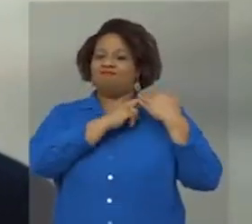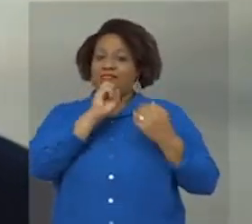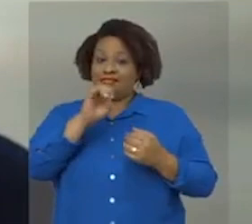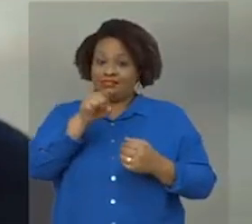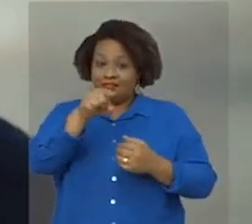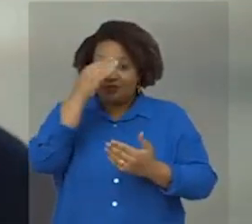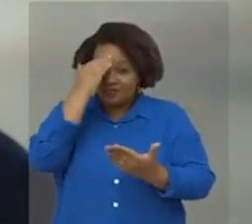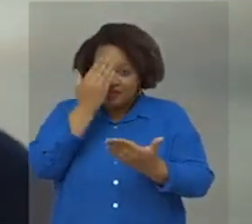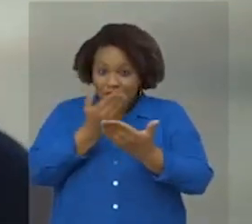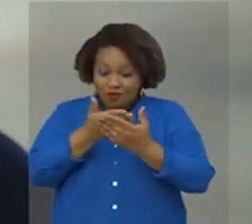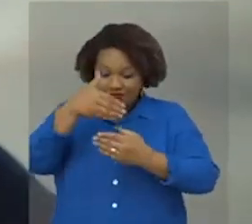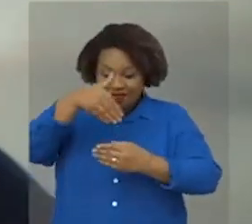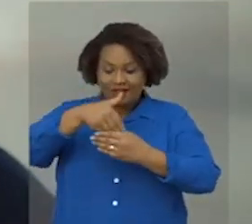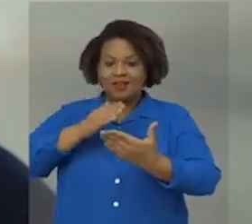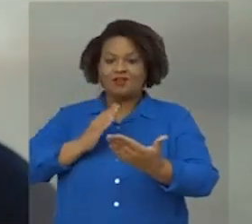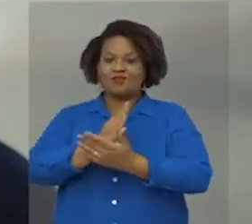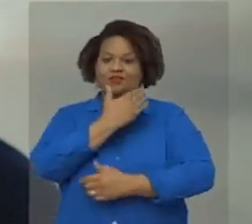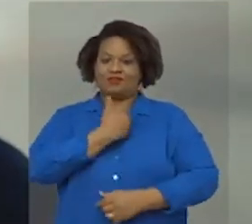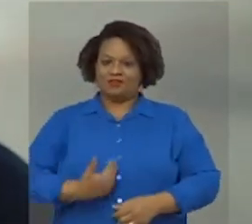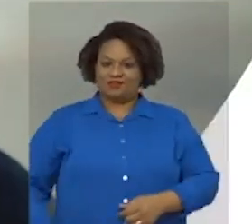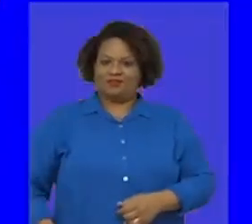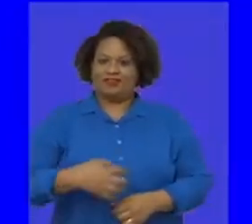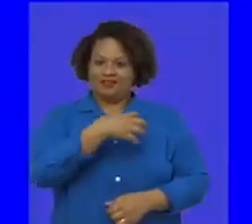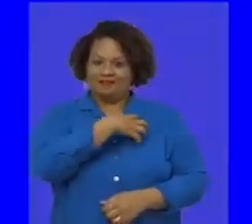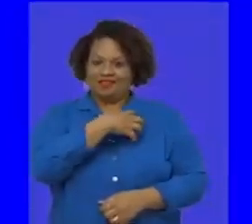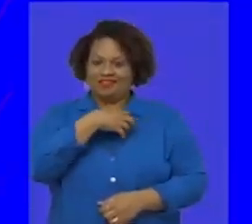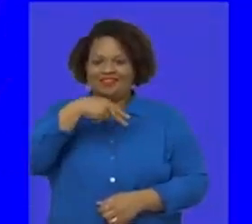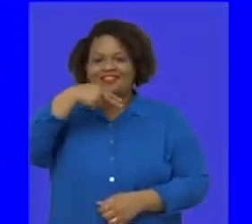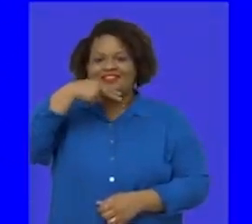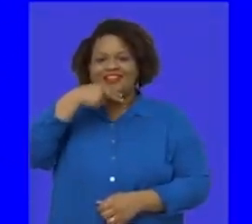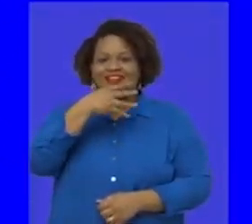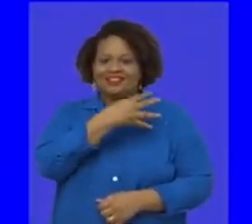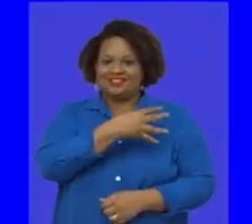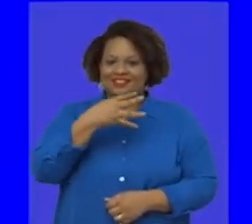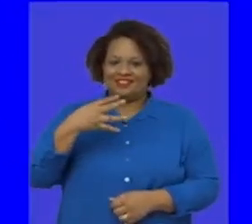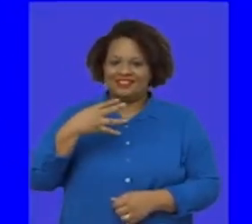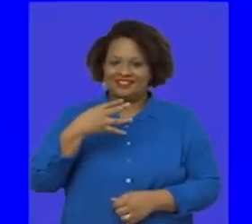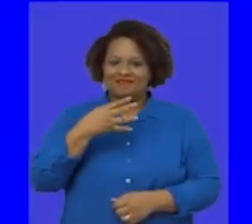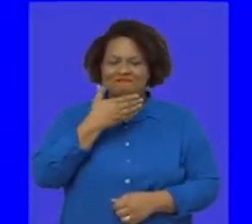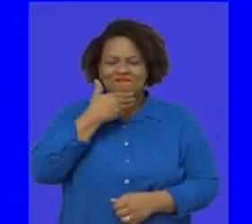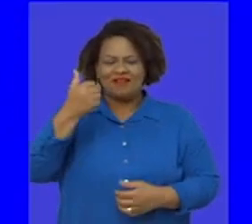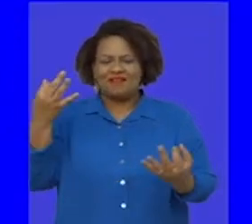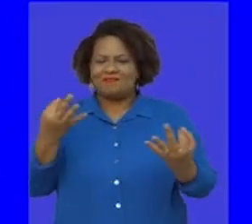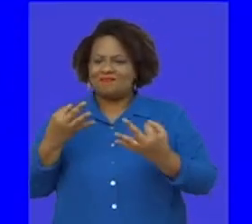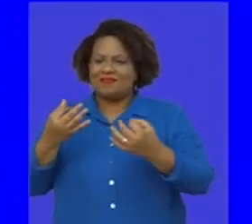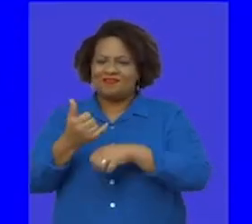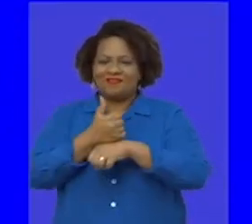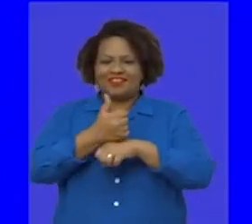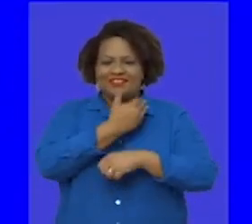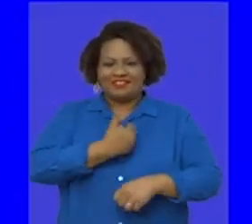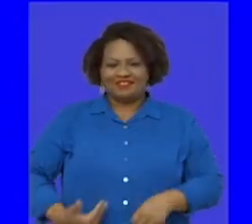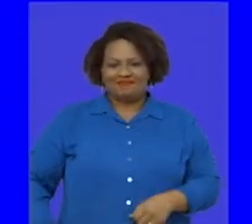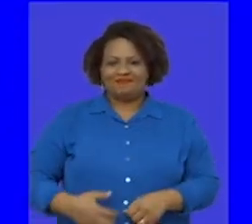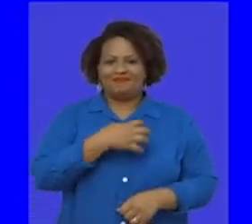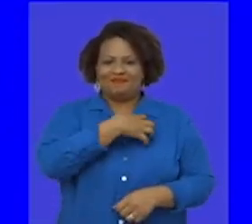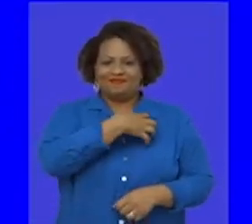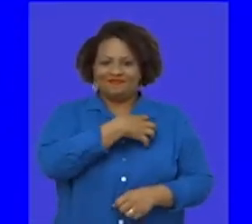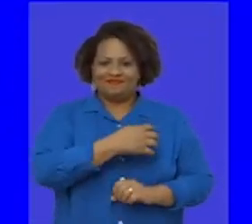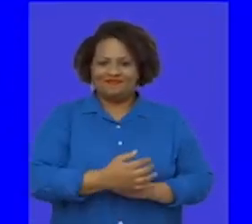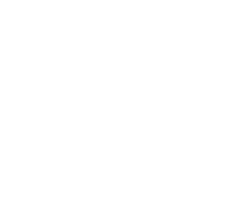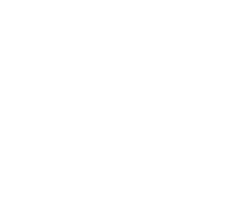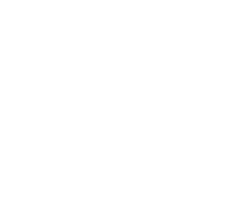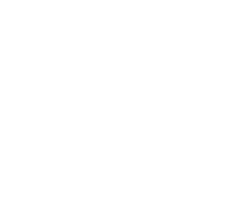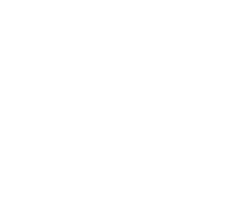confiança de vocês para chegar ao governo do estado da Bahia. A SEMINET 44, o mais preparado para governar a Bahia.